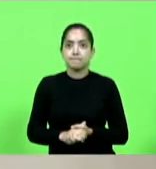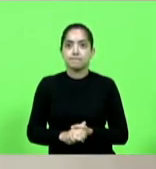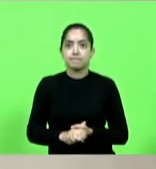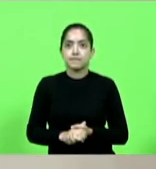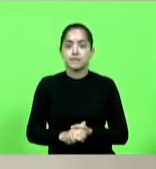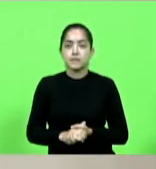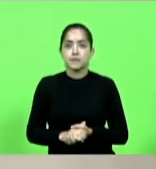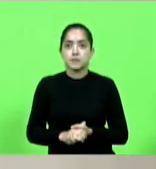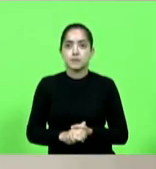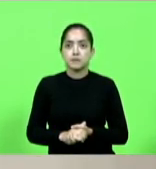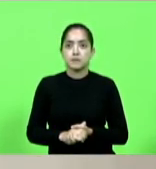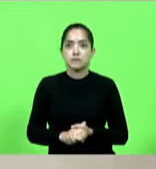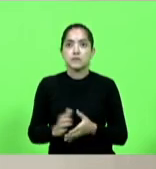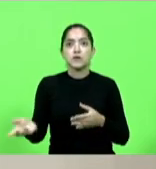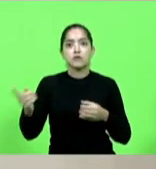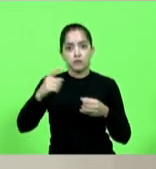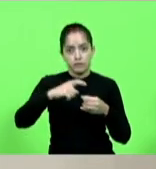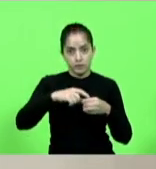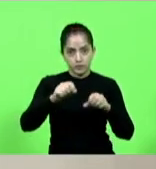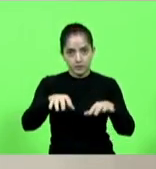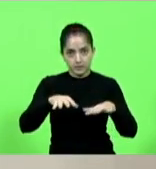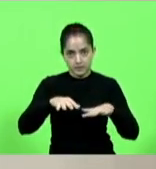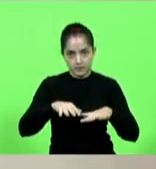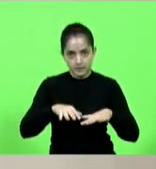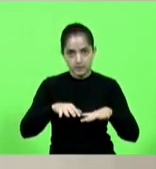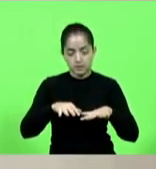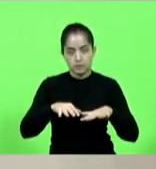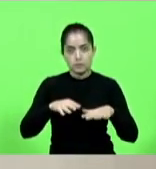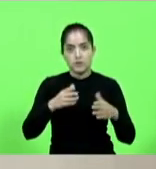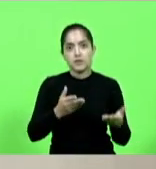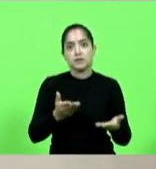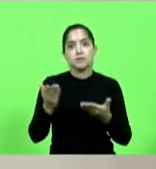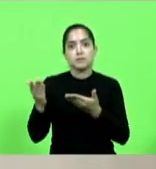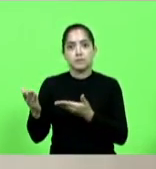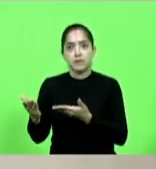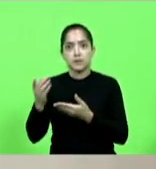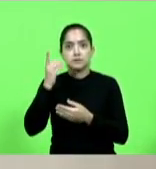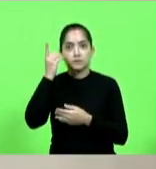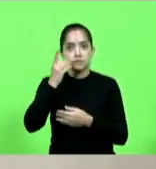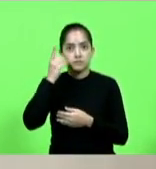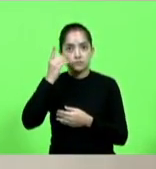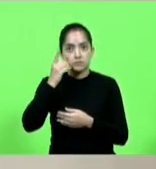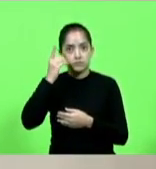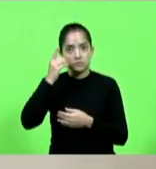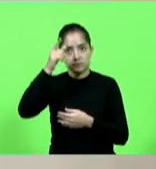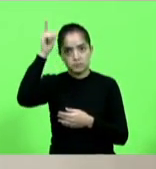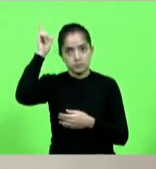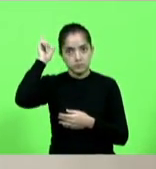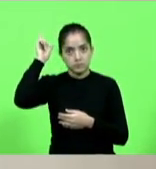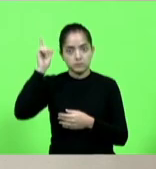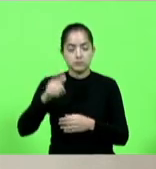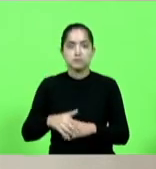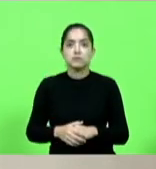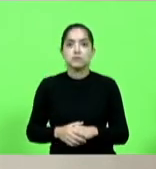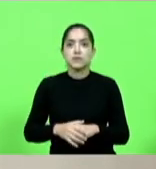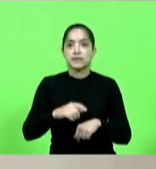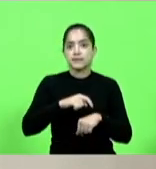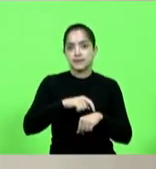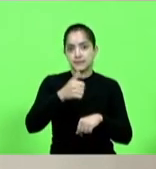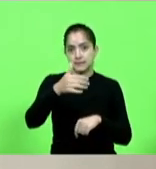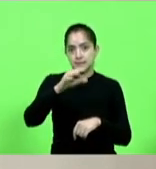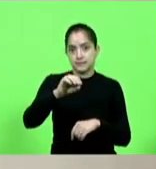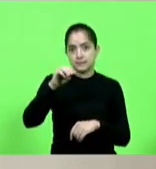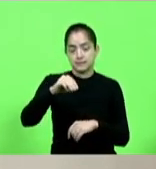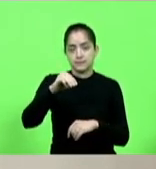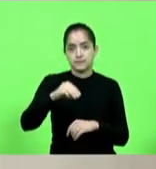Eu reabro a sessão neste momento e passo a palavra ao nosso deputado Sargento Lima Vossa Excelência terá 10 minutos